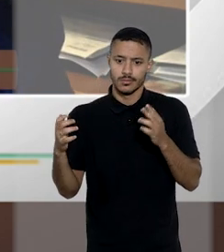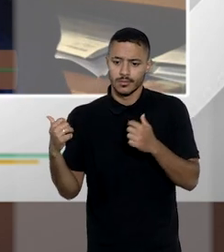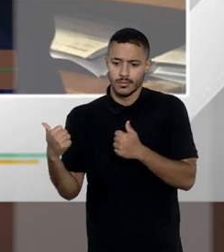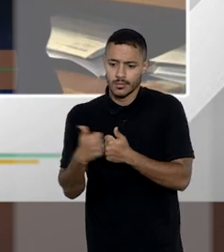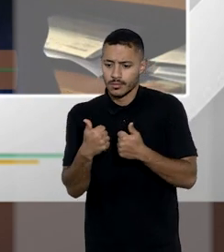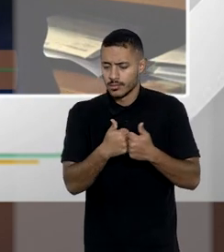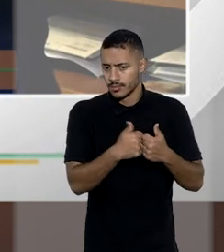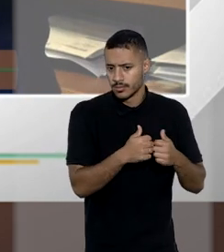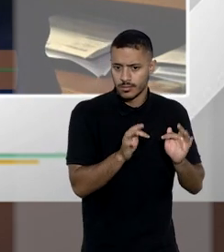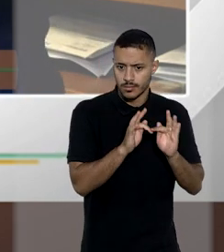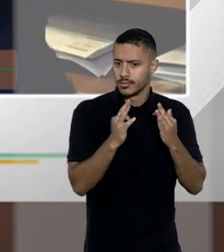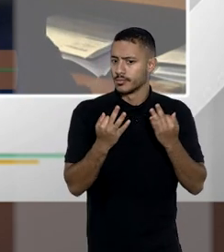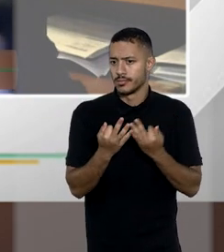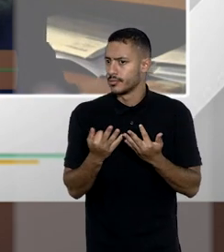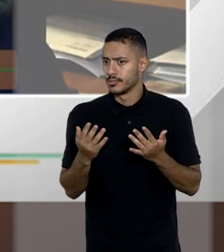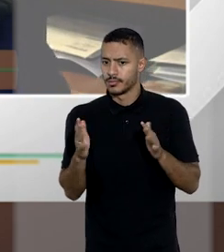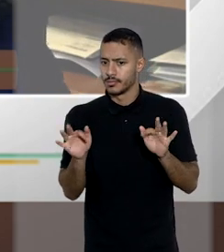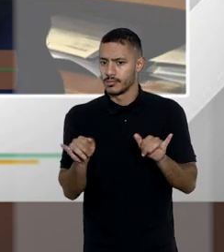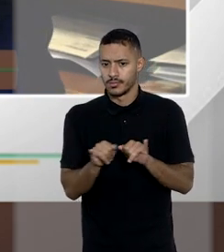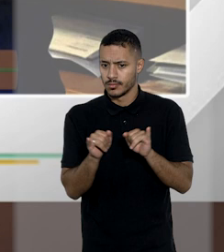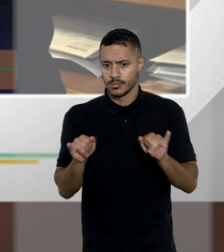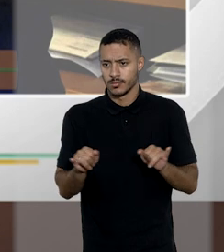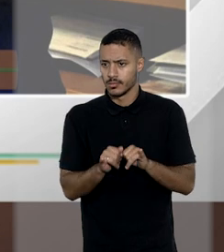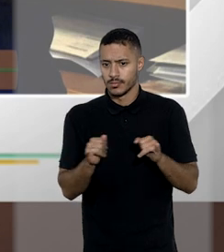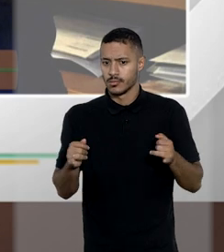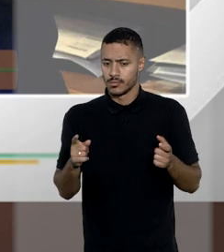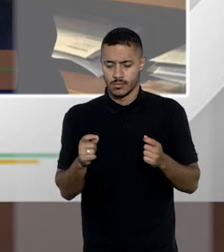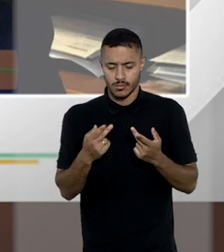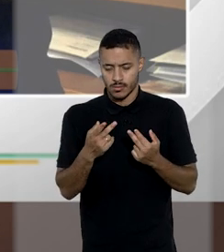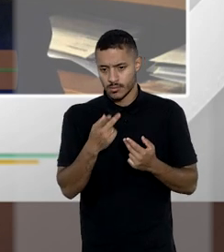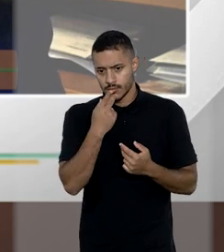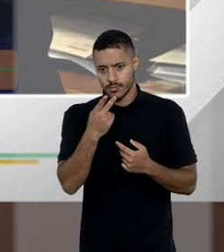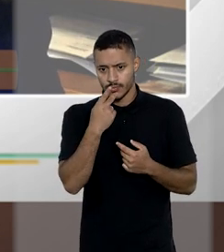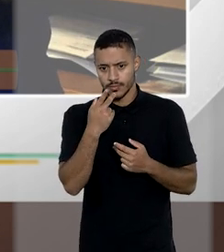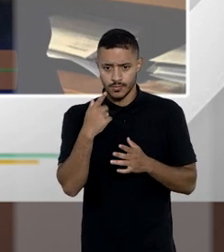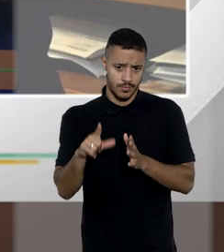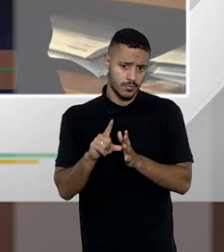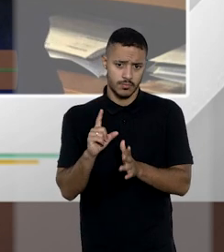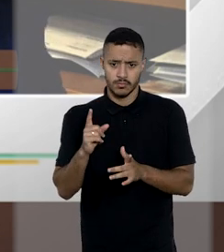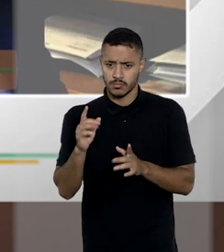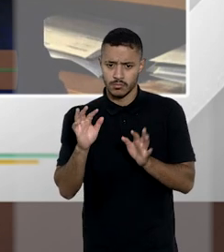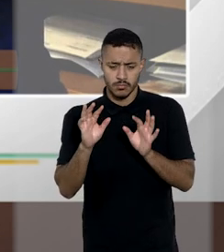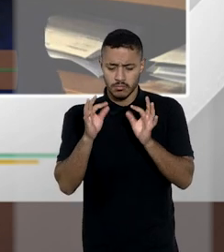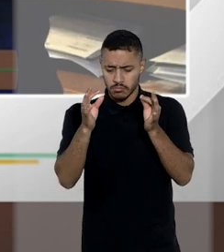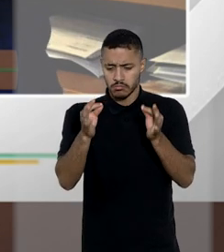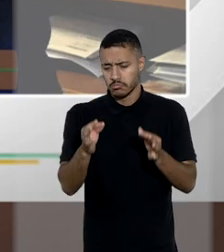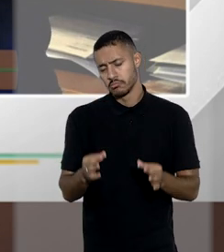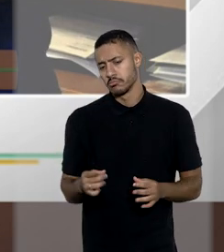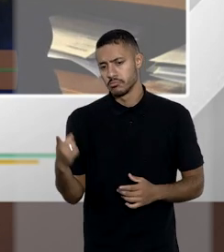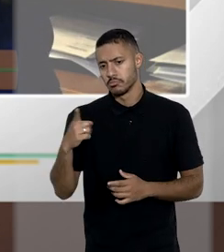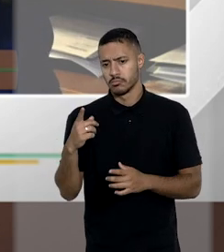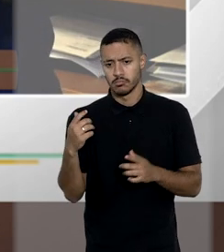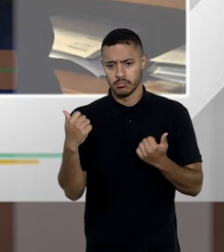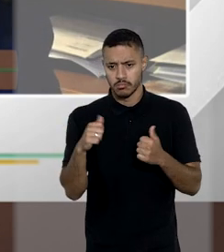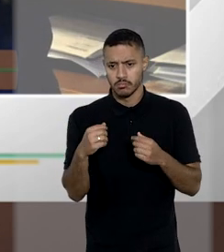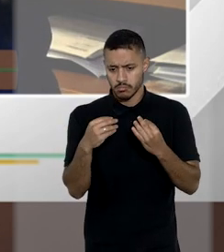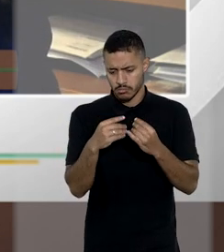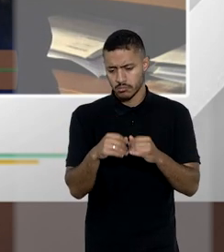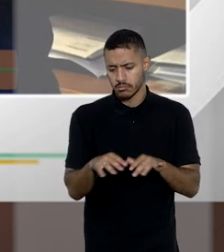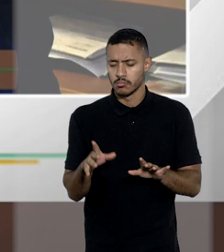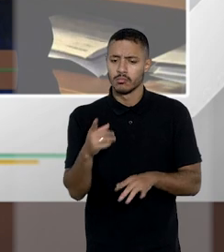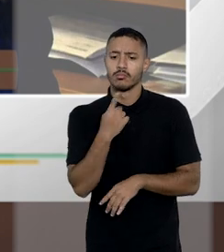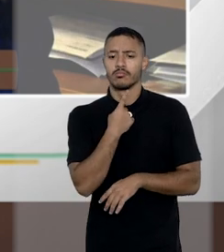ou parentesco de testemunhas firulas como eu tentei manifestar antes são detalhes que não devem